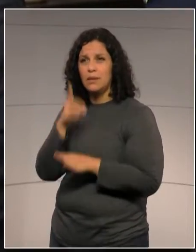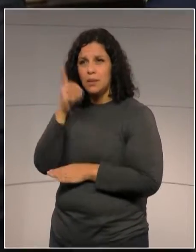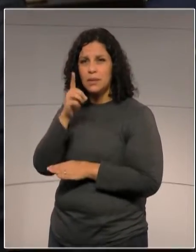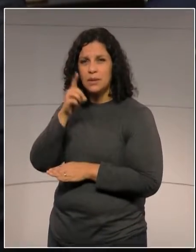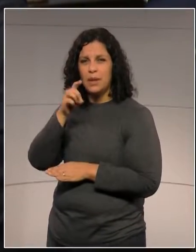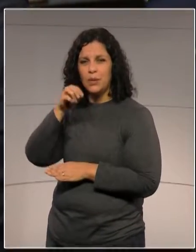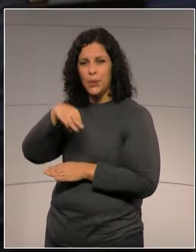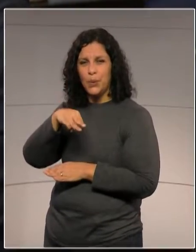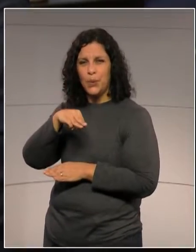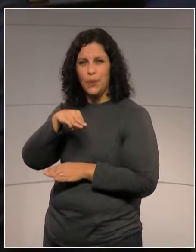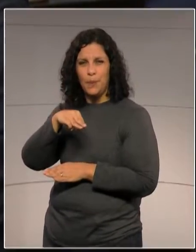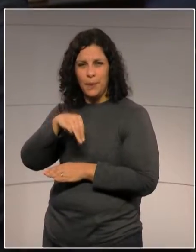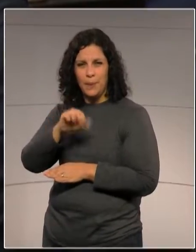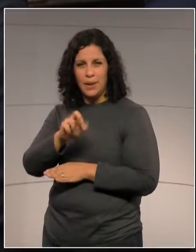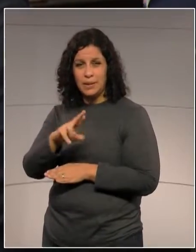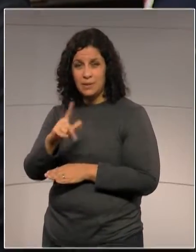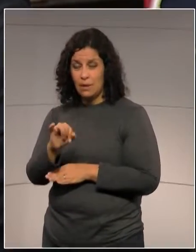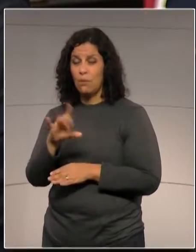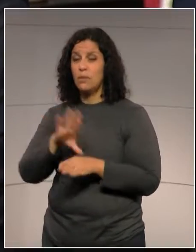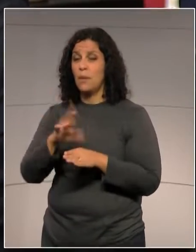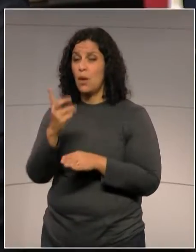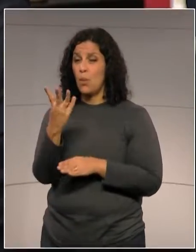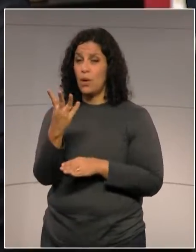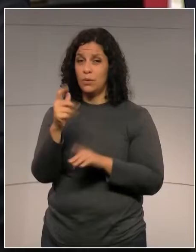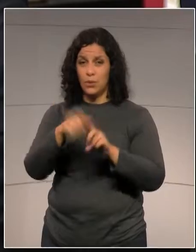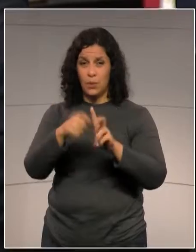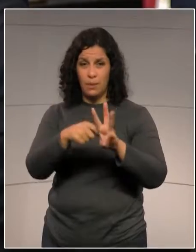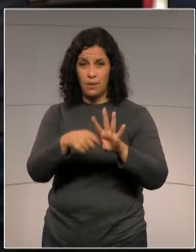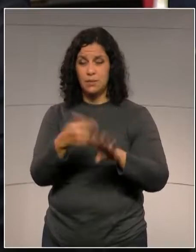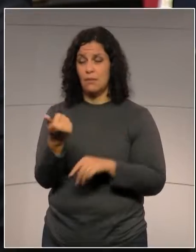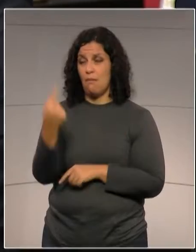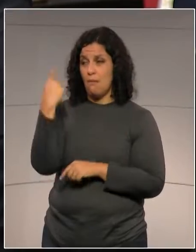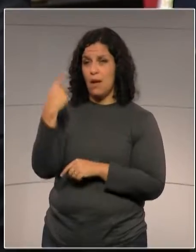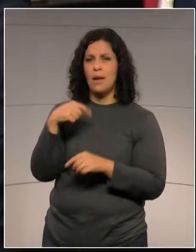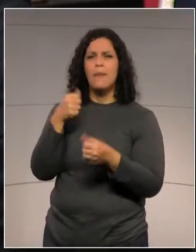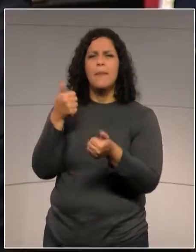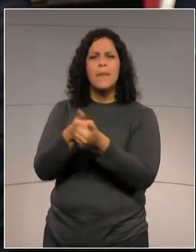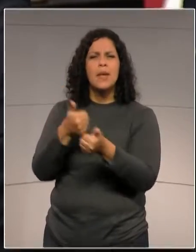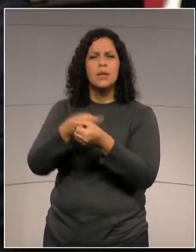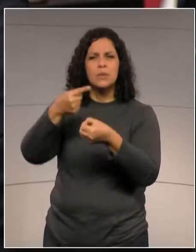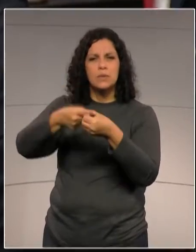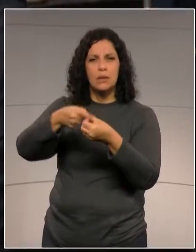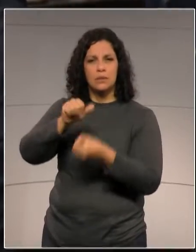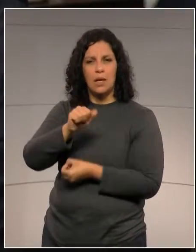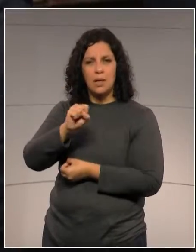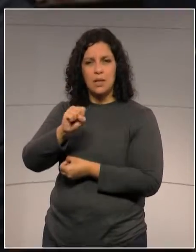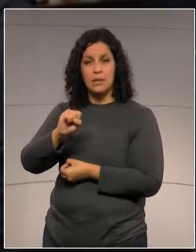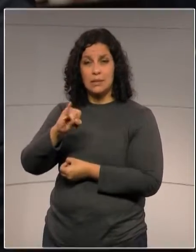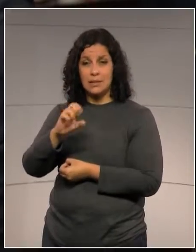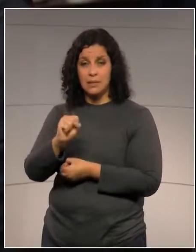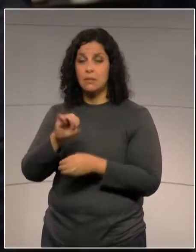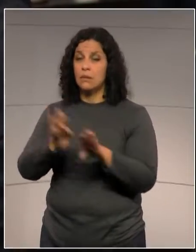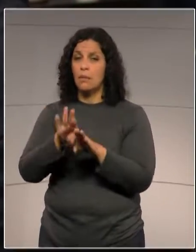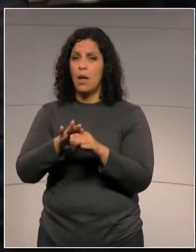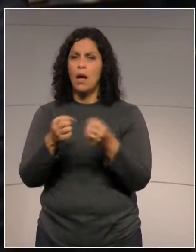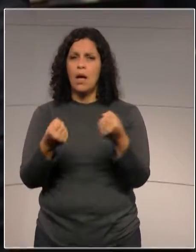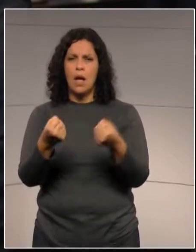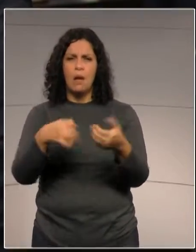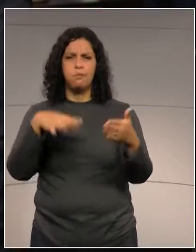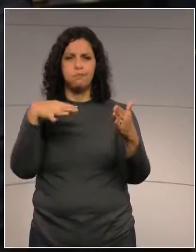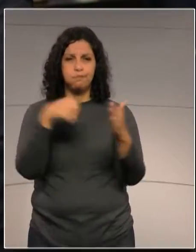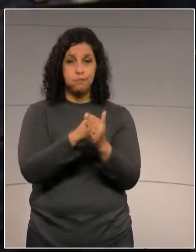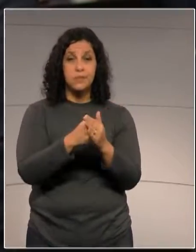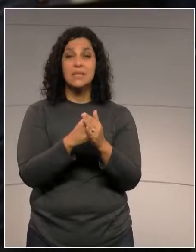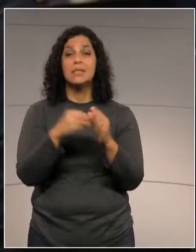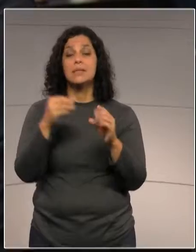quatro meses atrás, teve uma situação de uma família lá da região de Assis, que foi acidentada na região de Campo